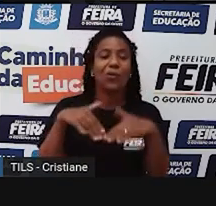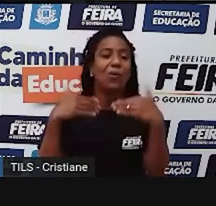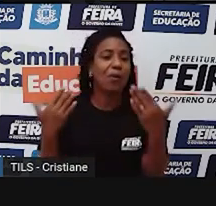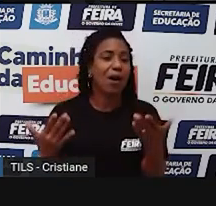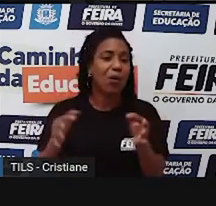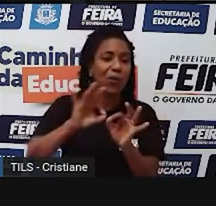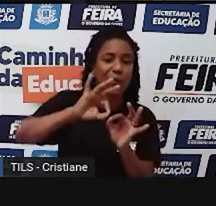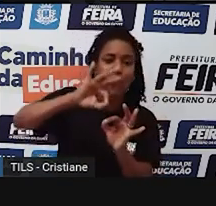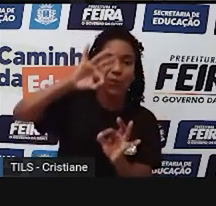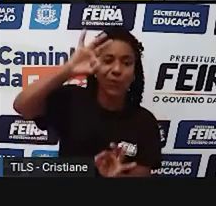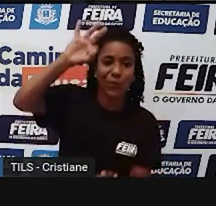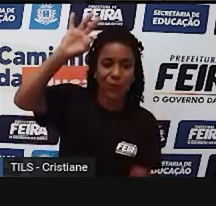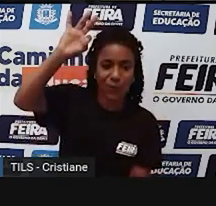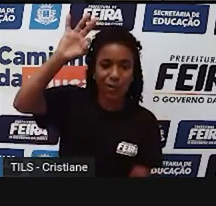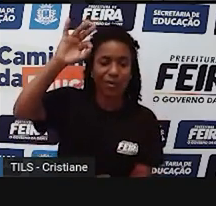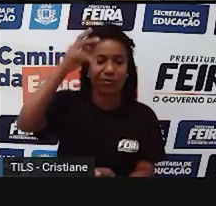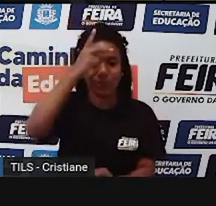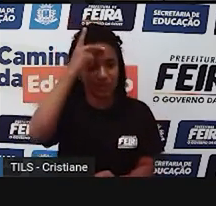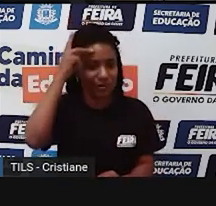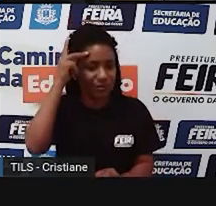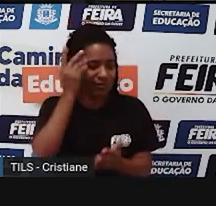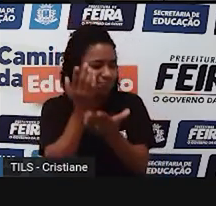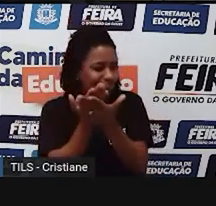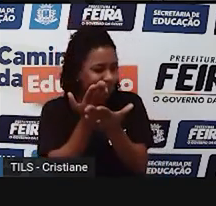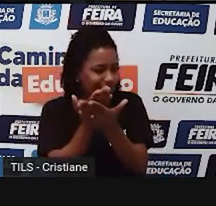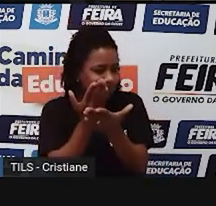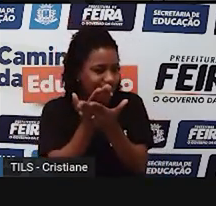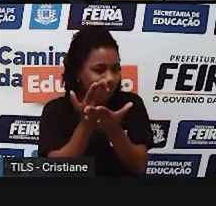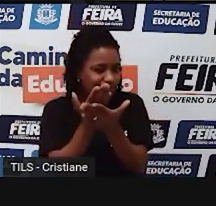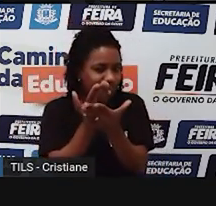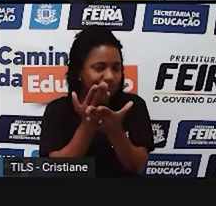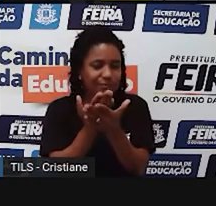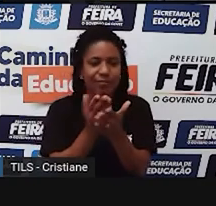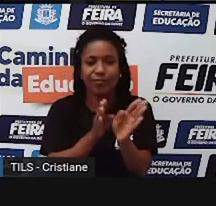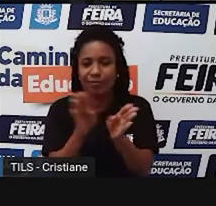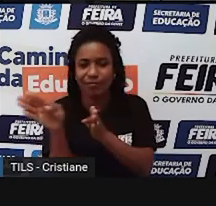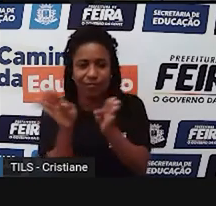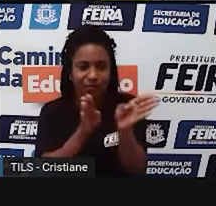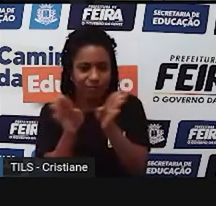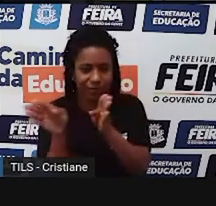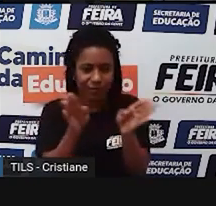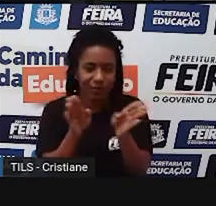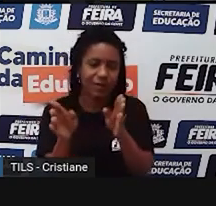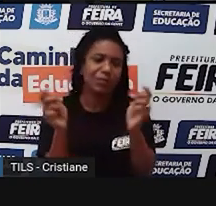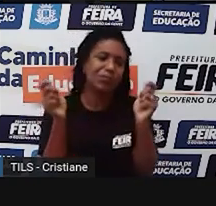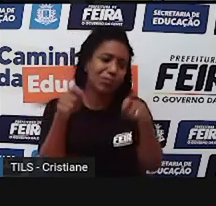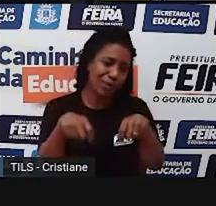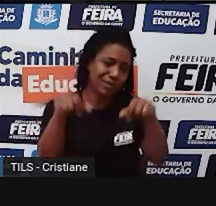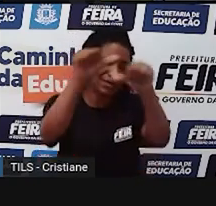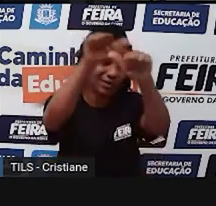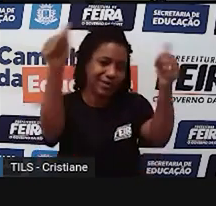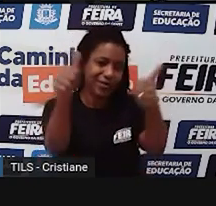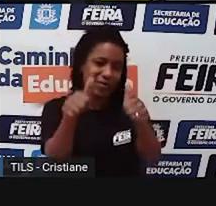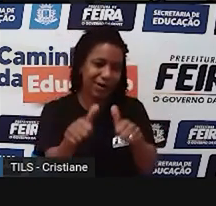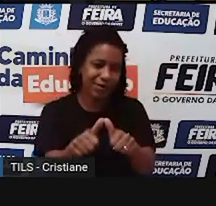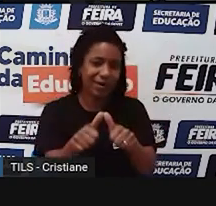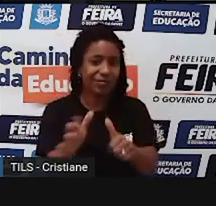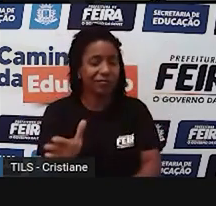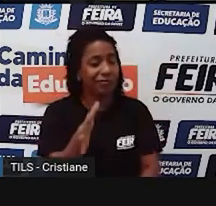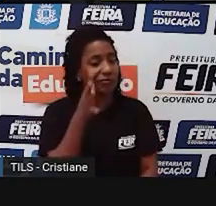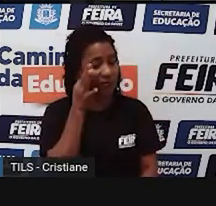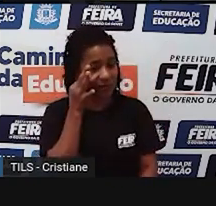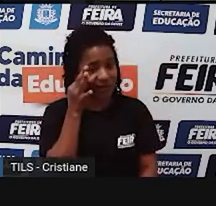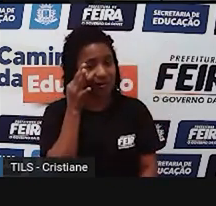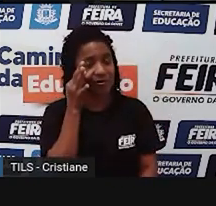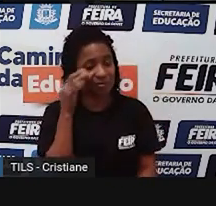mapas aí que o homem vai estudando e ele vai, né, delimitando. Ele pode até ser considerado também, né, um mapa físico, ele, né,